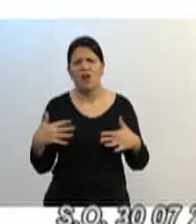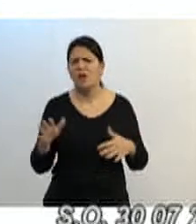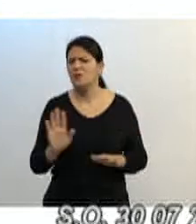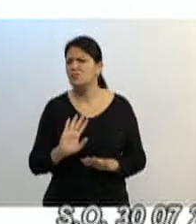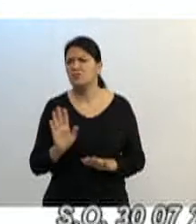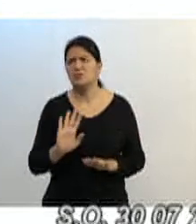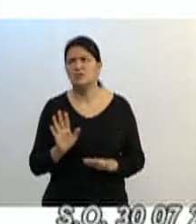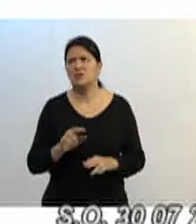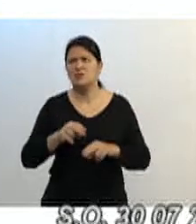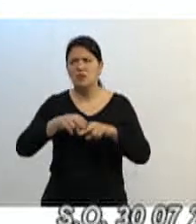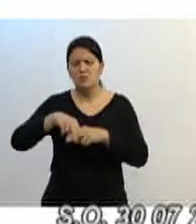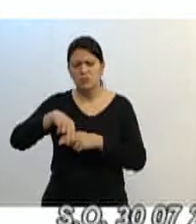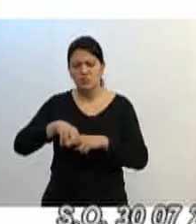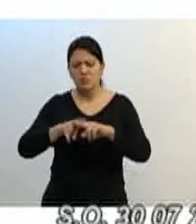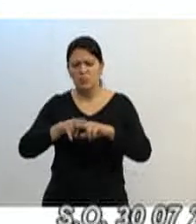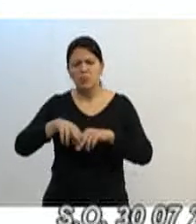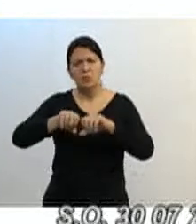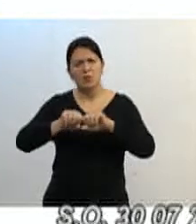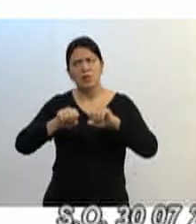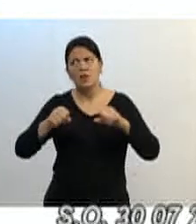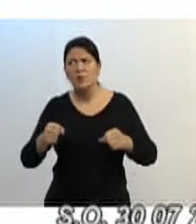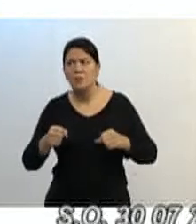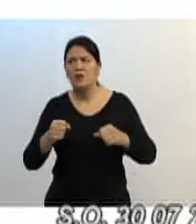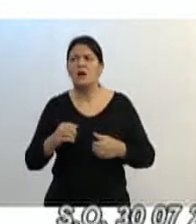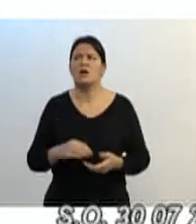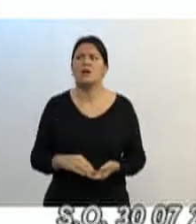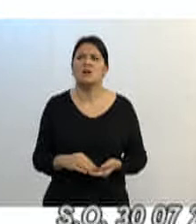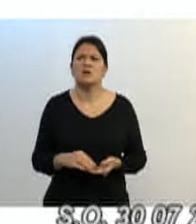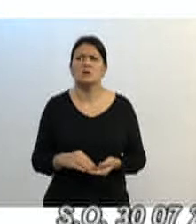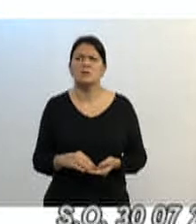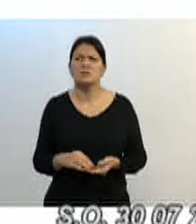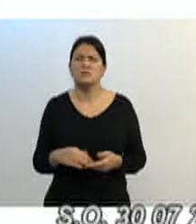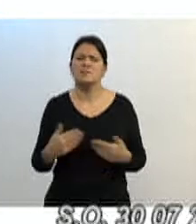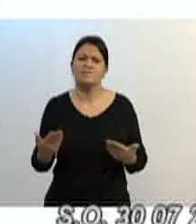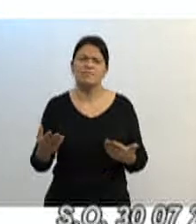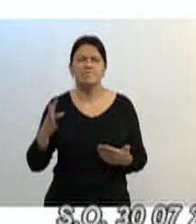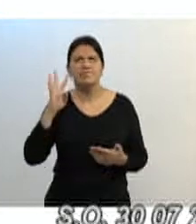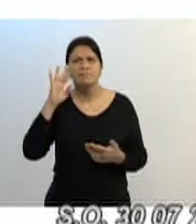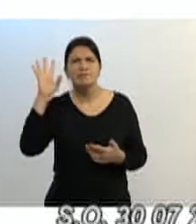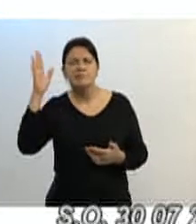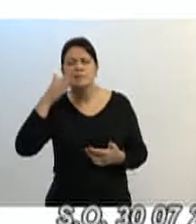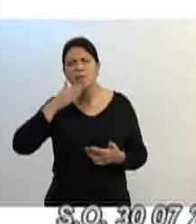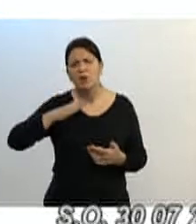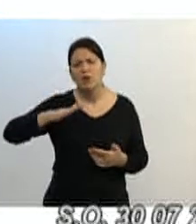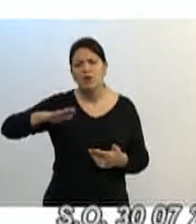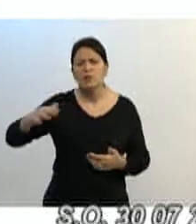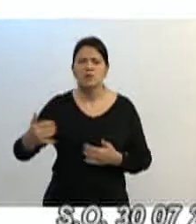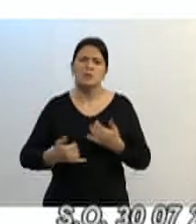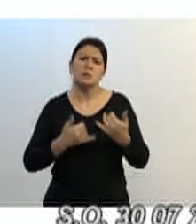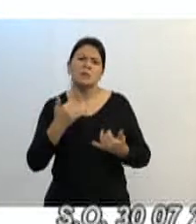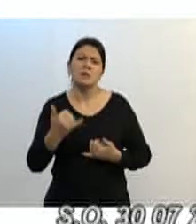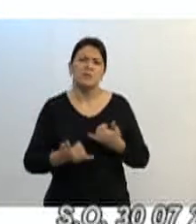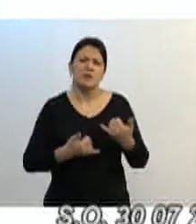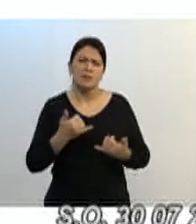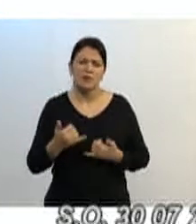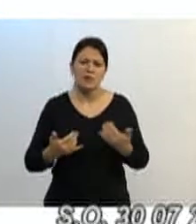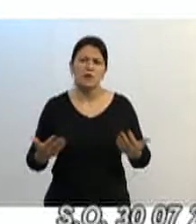quebrado, dá pra perceber ali a reprodução disso, não é caro, imagina uma criança brincando ali, nesse espaço,